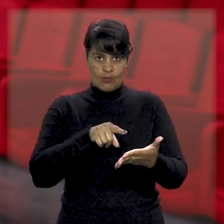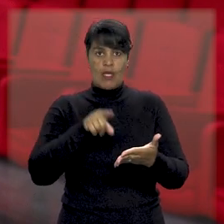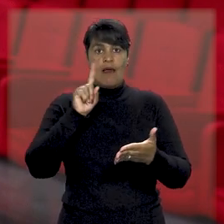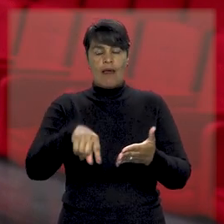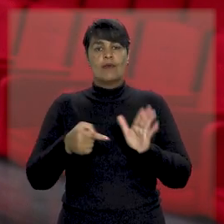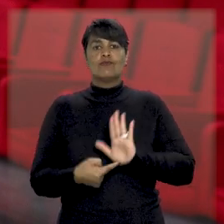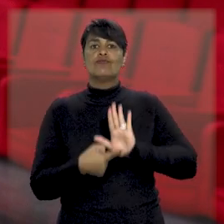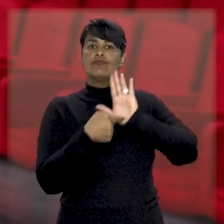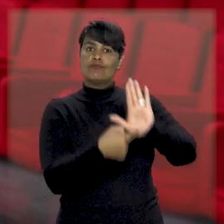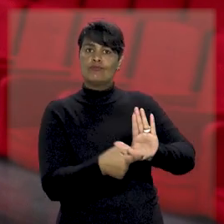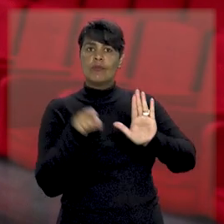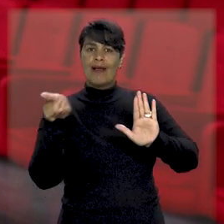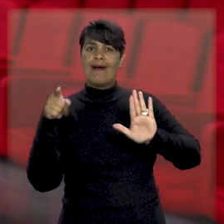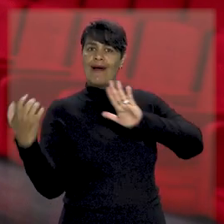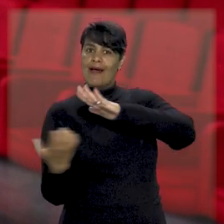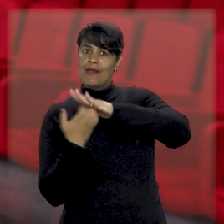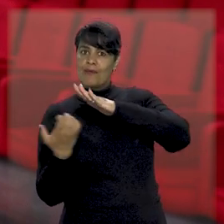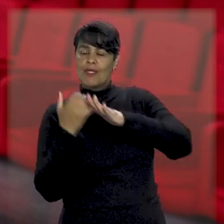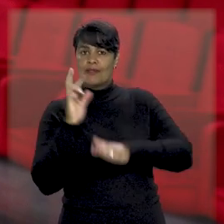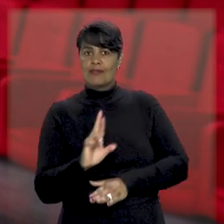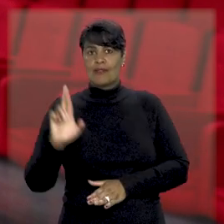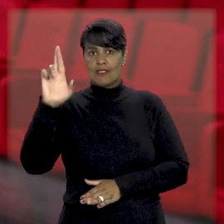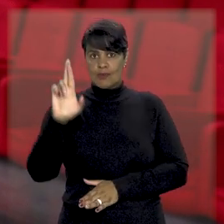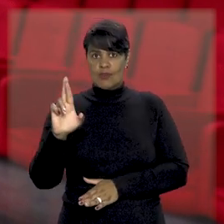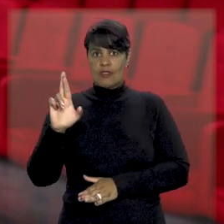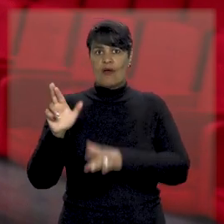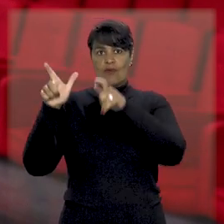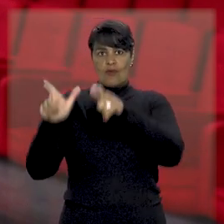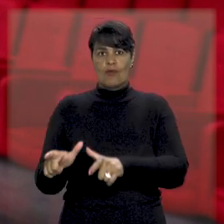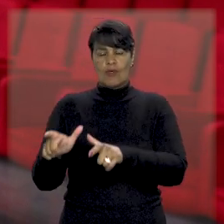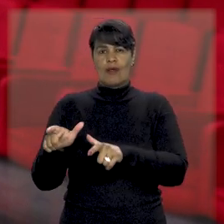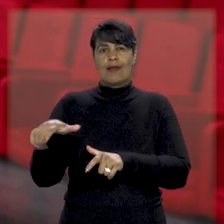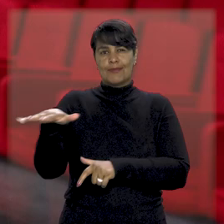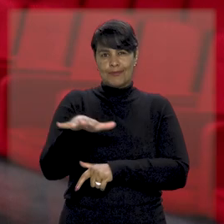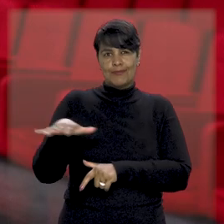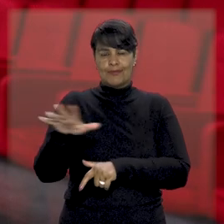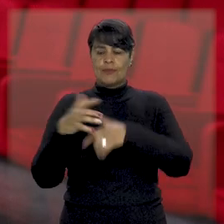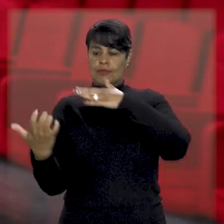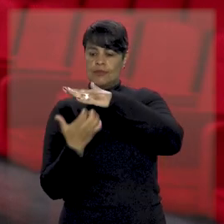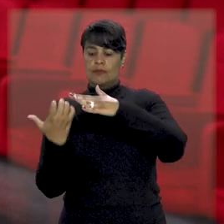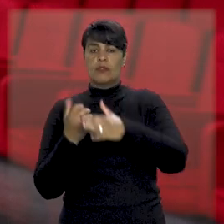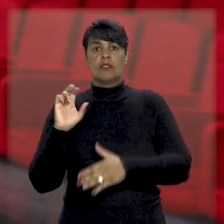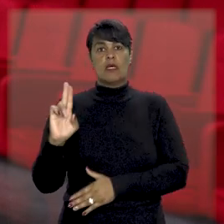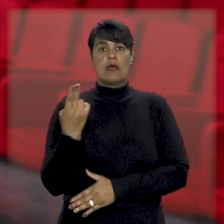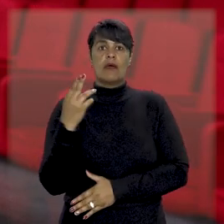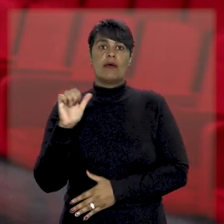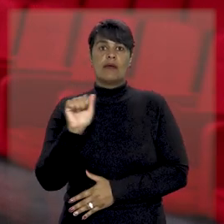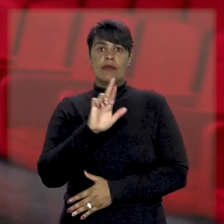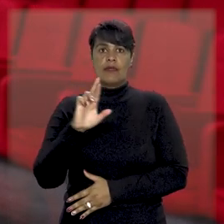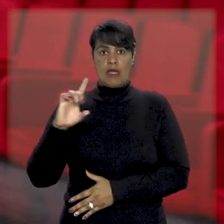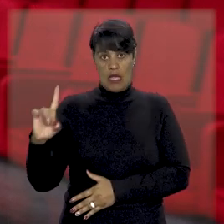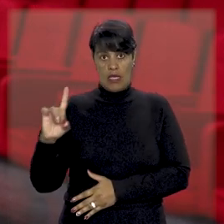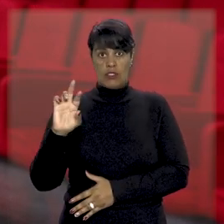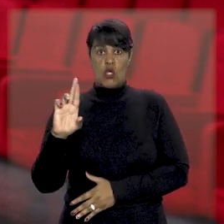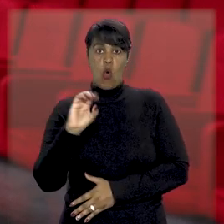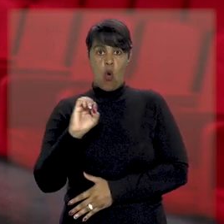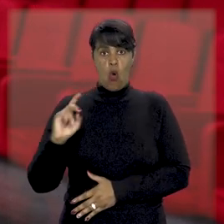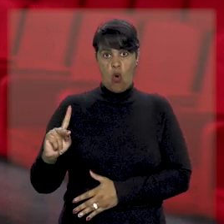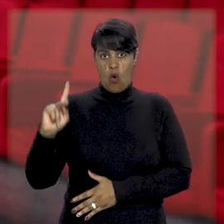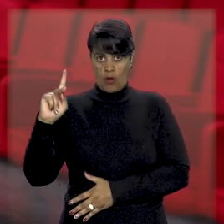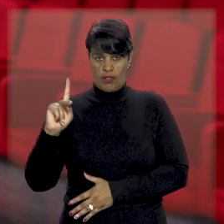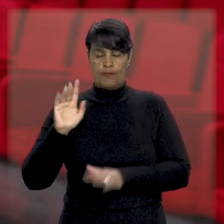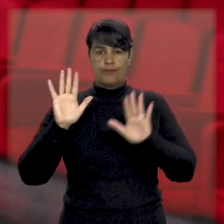Top S.A., que é a empresa que detém os direitos da franquia Hard Rock no Brasil. Em 2017, firmou com a HRC